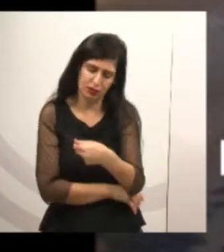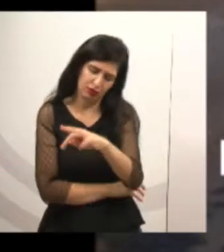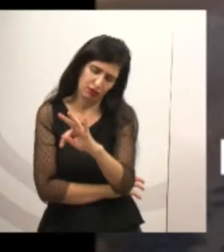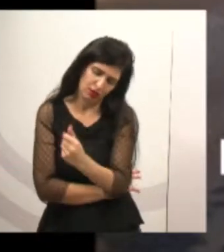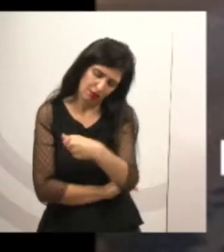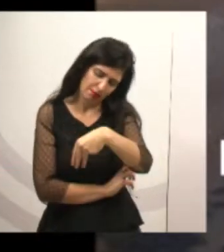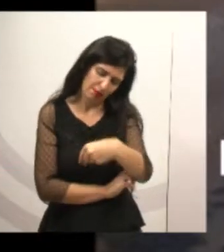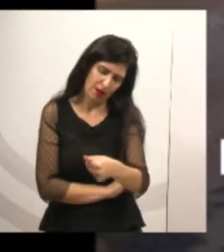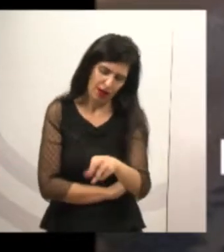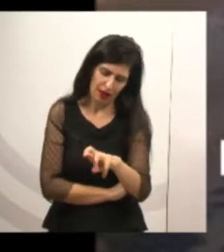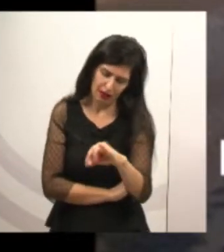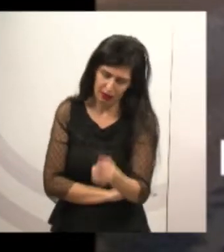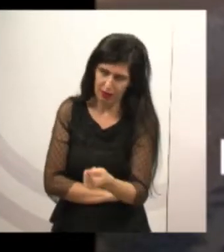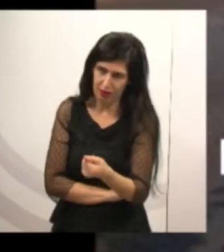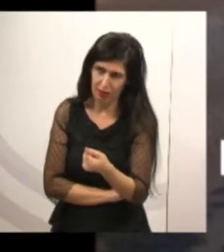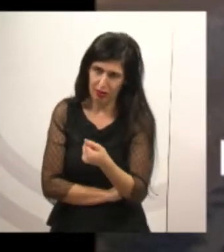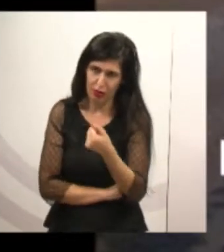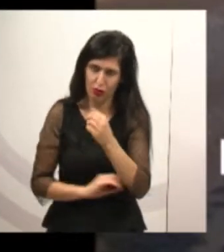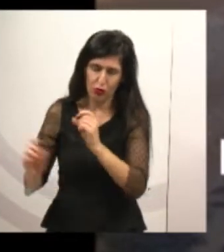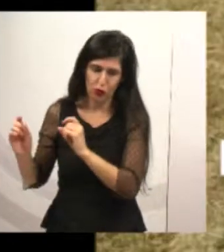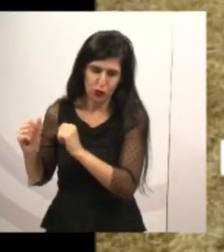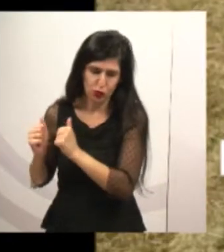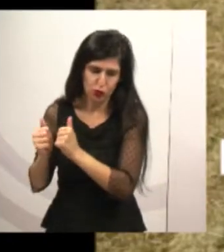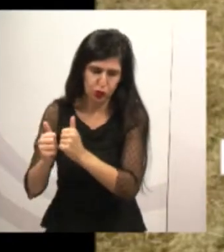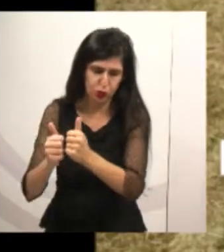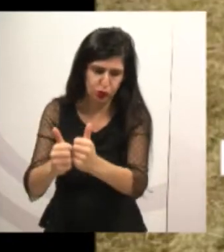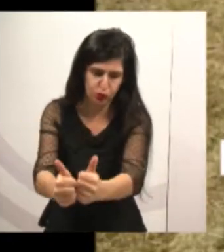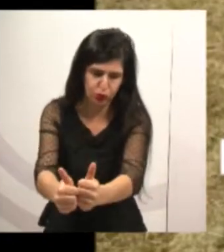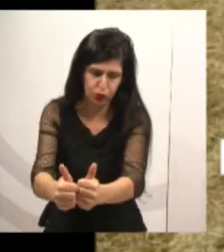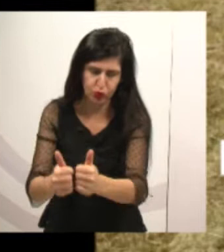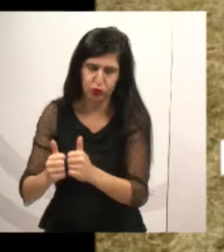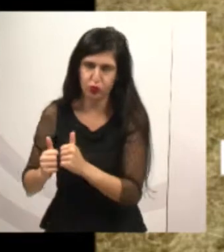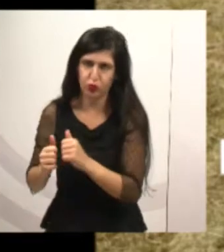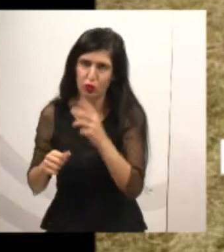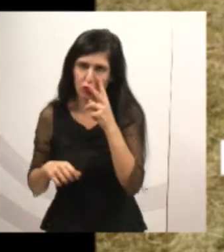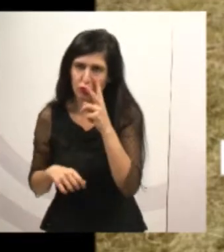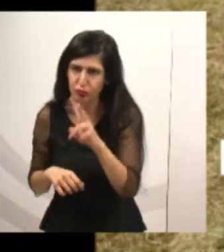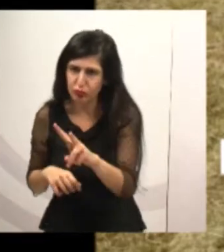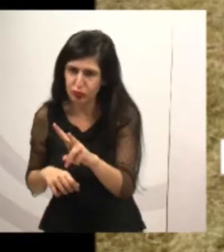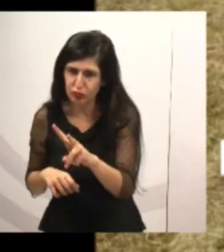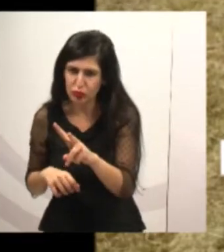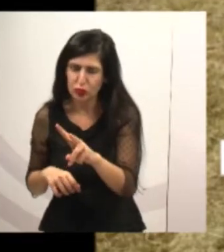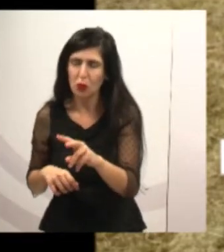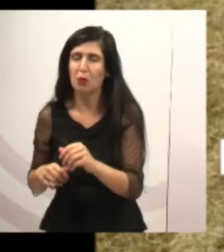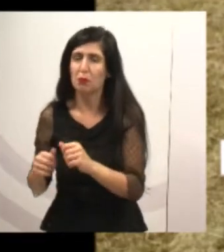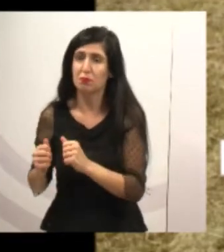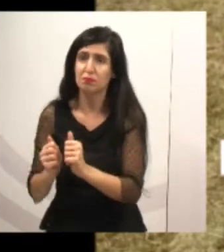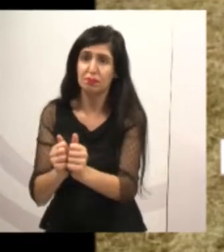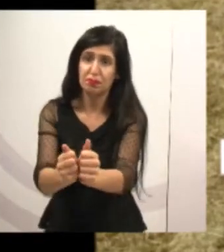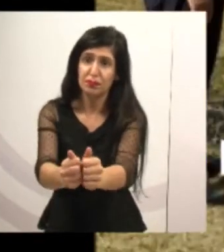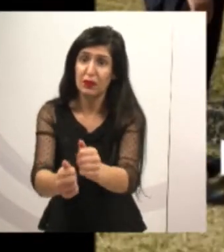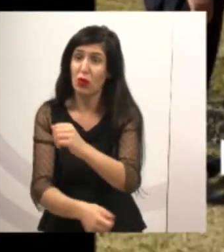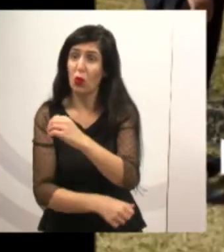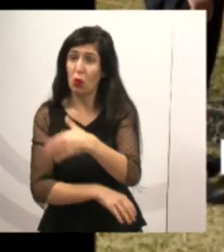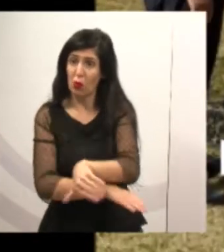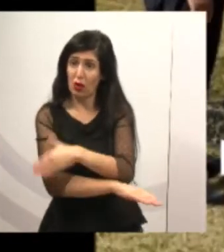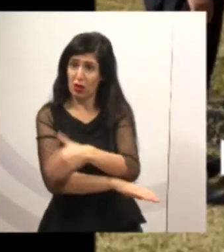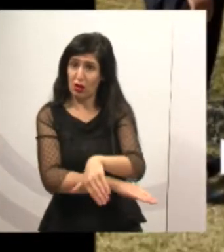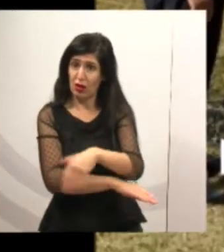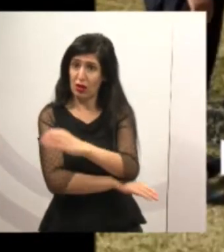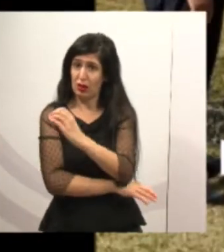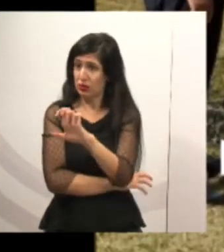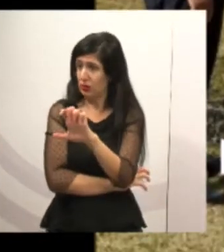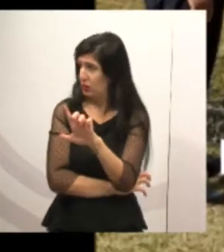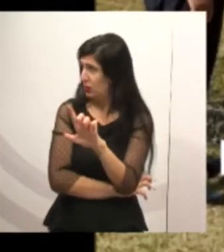onde também acompanhamos lá a pavimentação da Rua Celso Ribeiro Moreira. Também é uma importante